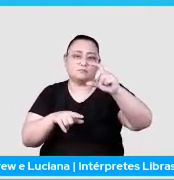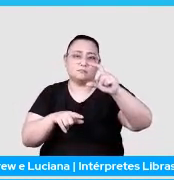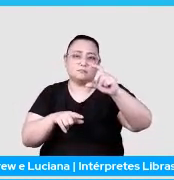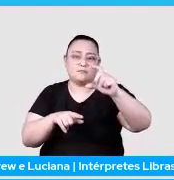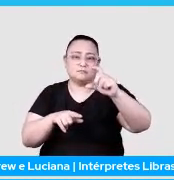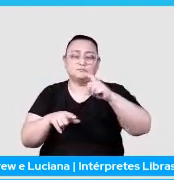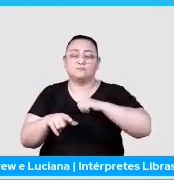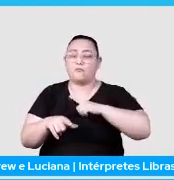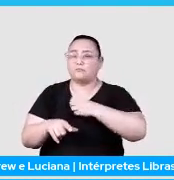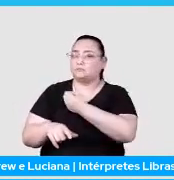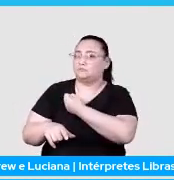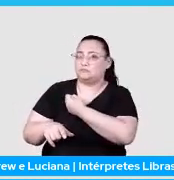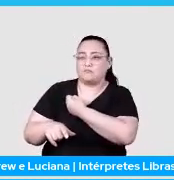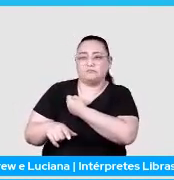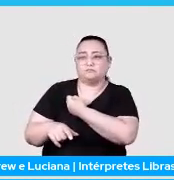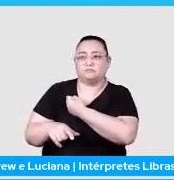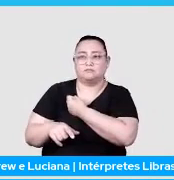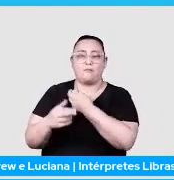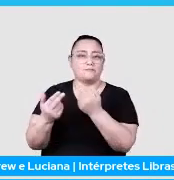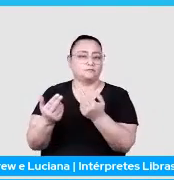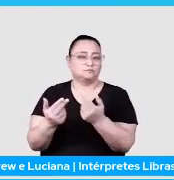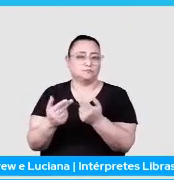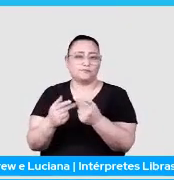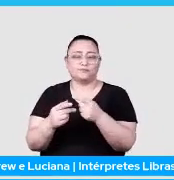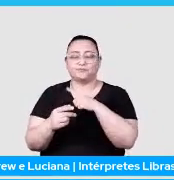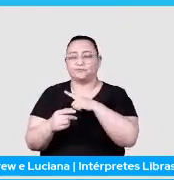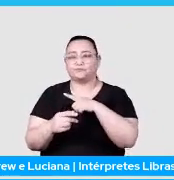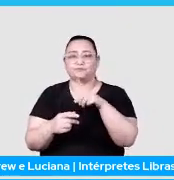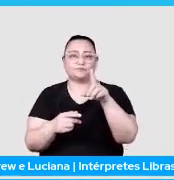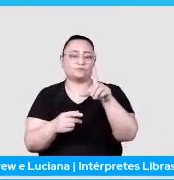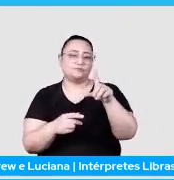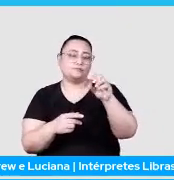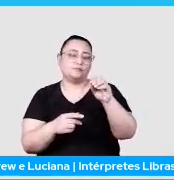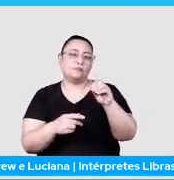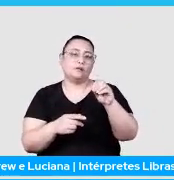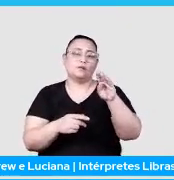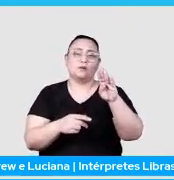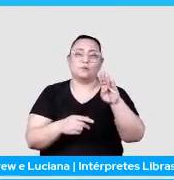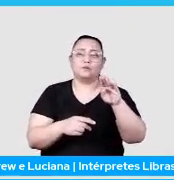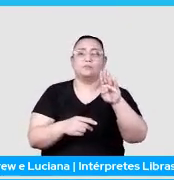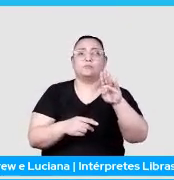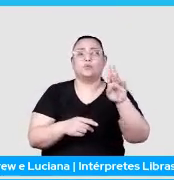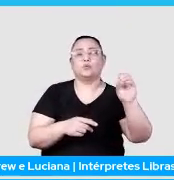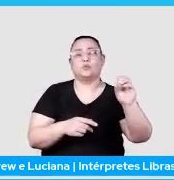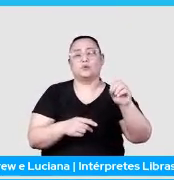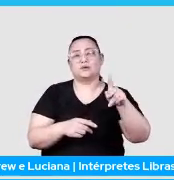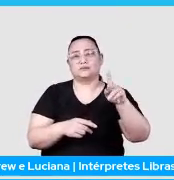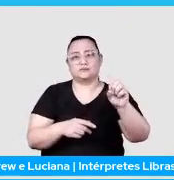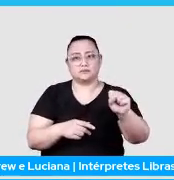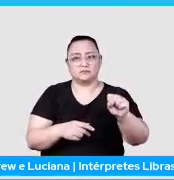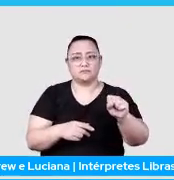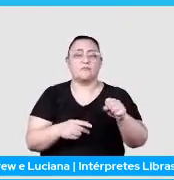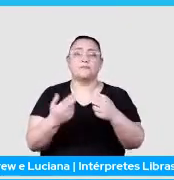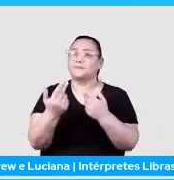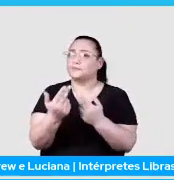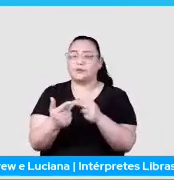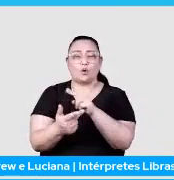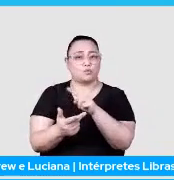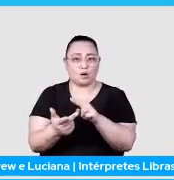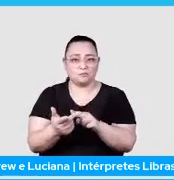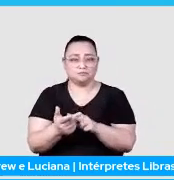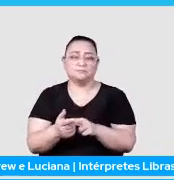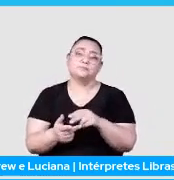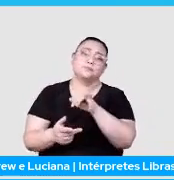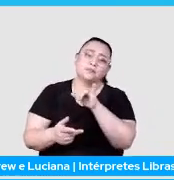nome da aplicação. Então, nesse caso, o logbooks, a extensão logbooks, vai ter logbooks enable. E outra coisa que vai dar saltar é que se